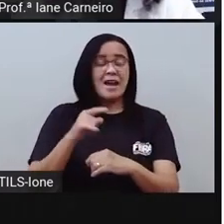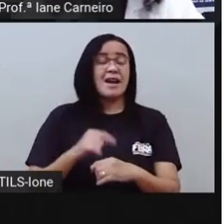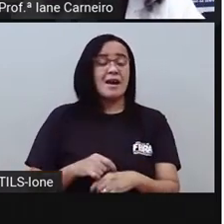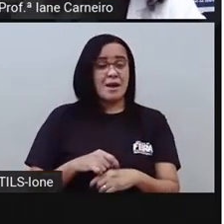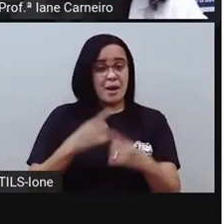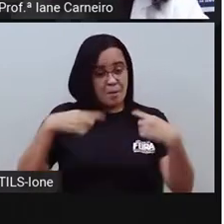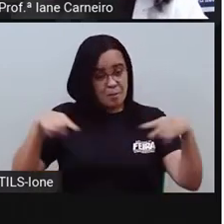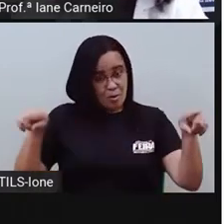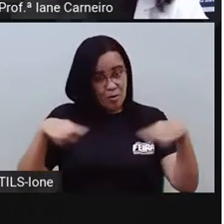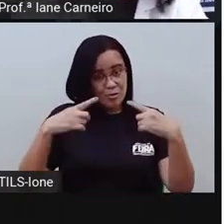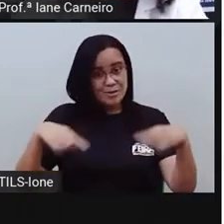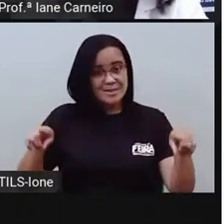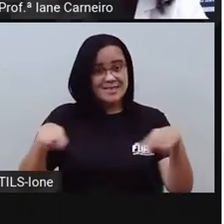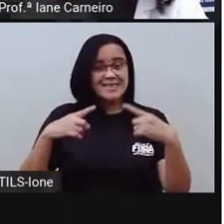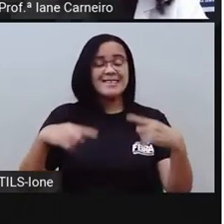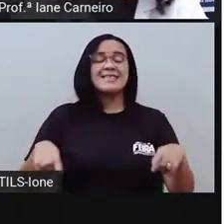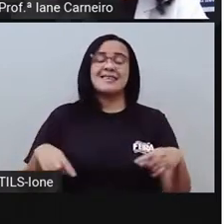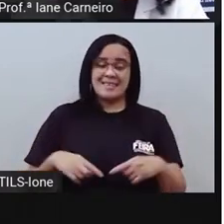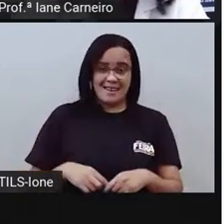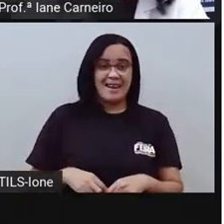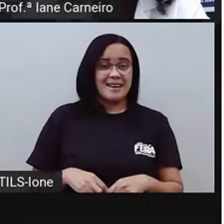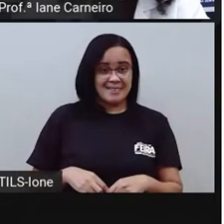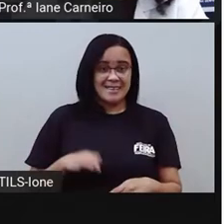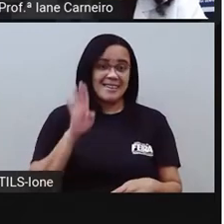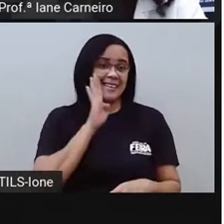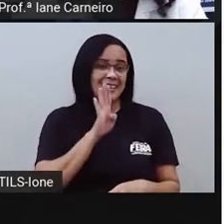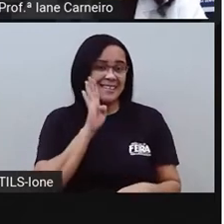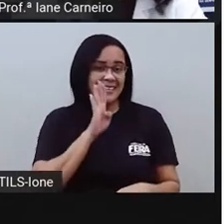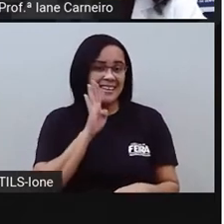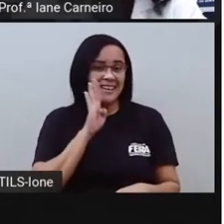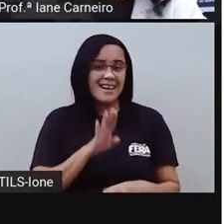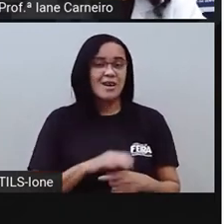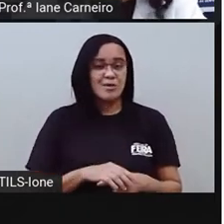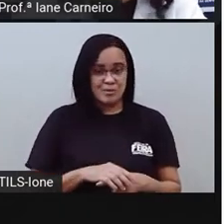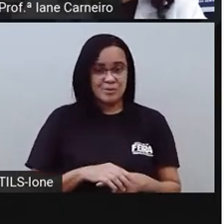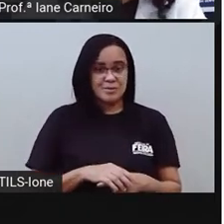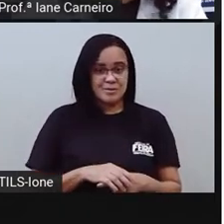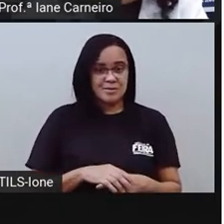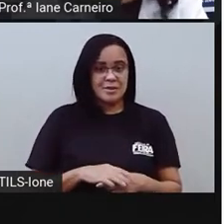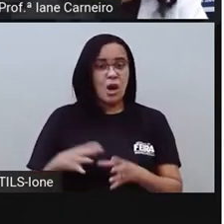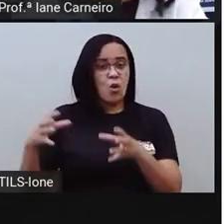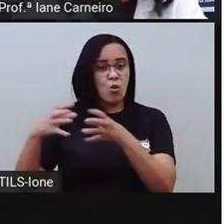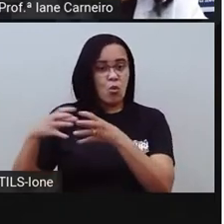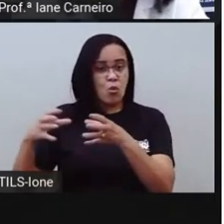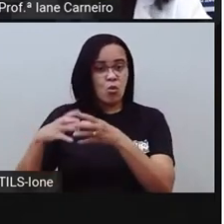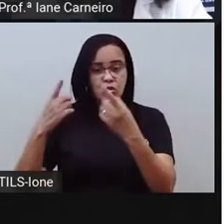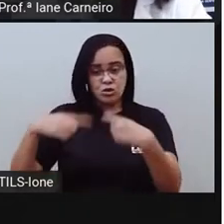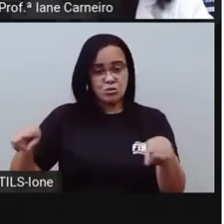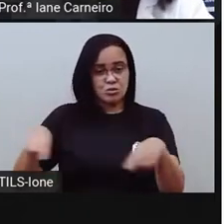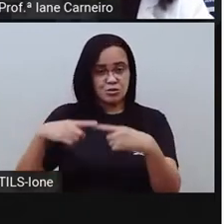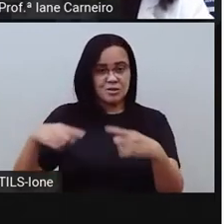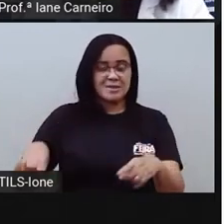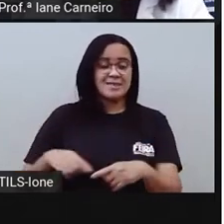Diferente. do grupo musical Grandes Pequeninos. E ela traz